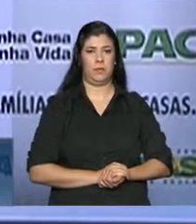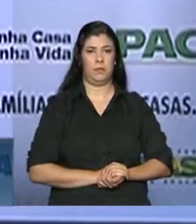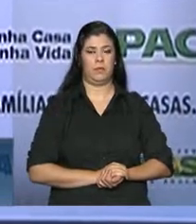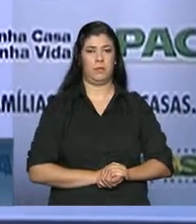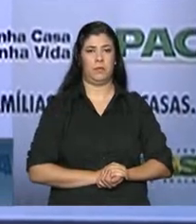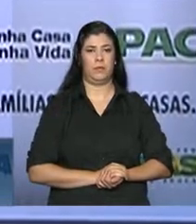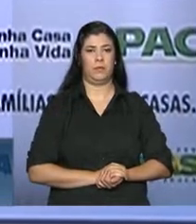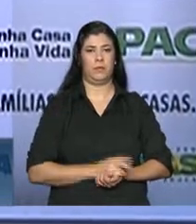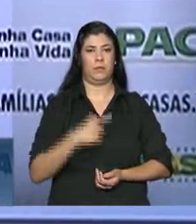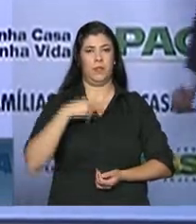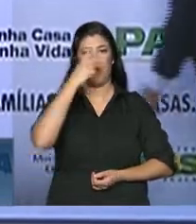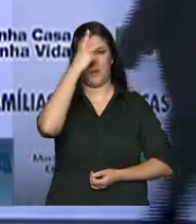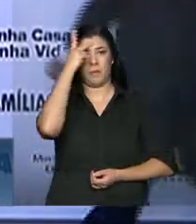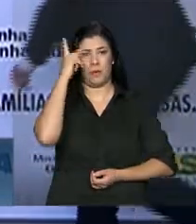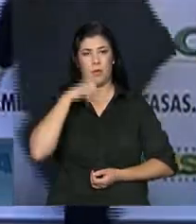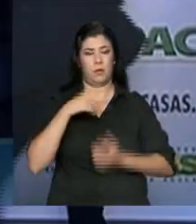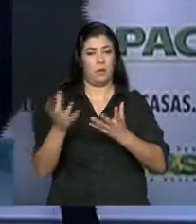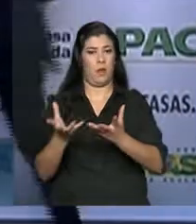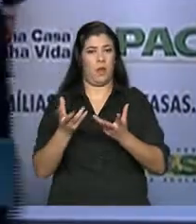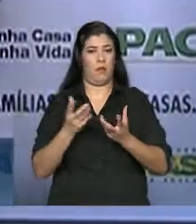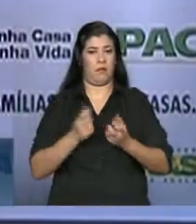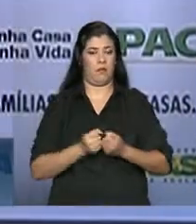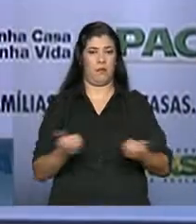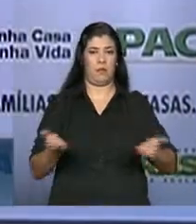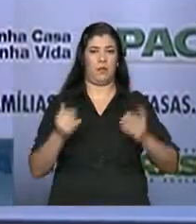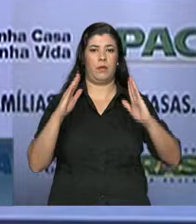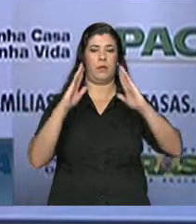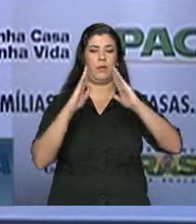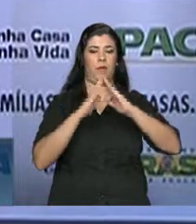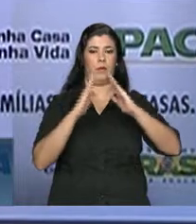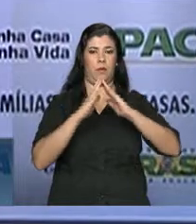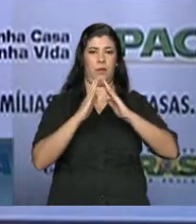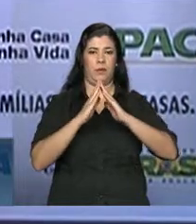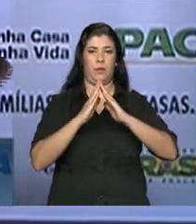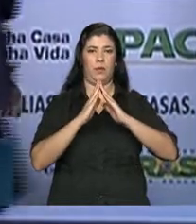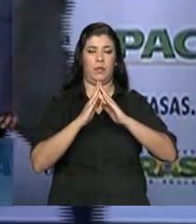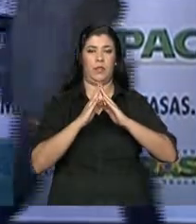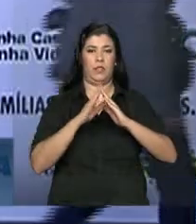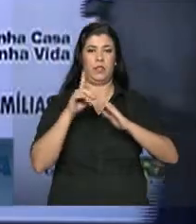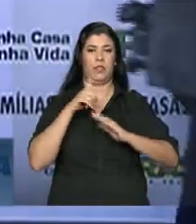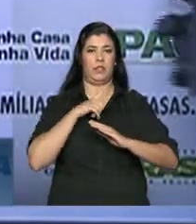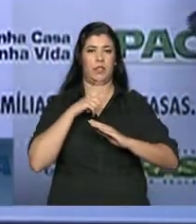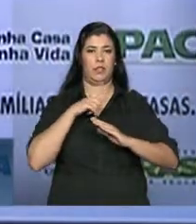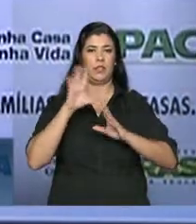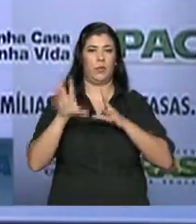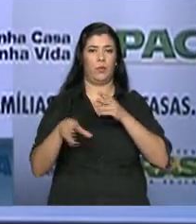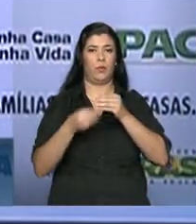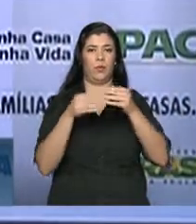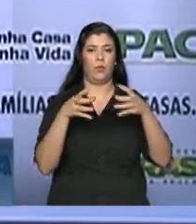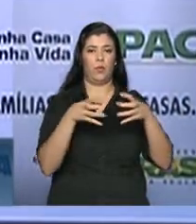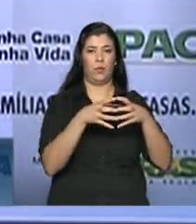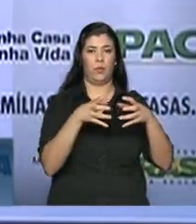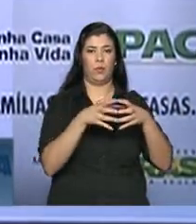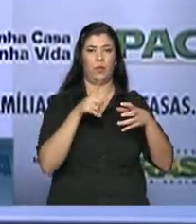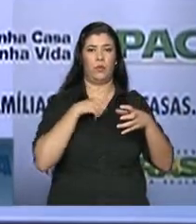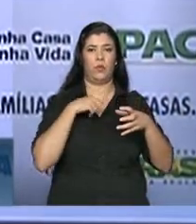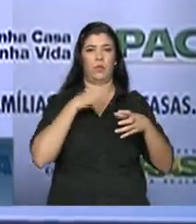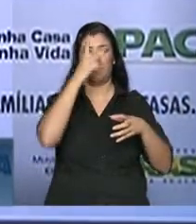Os contemplados, com a entrega hoje dessas casas, integram a categoria de